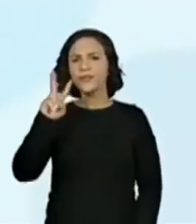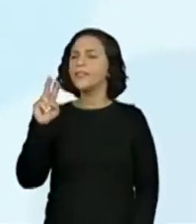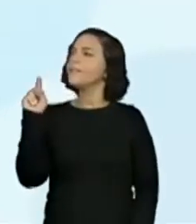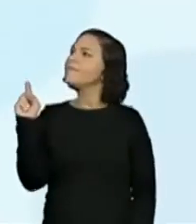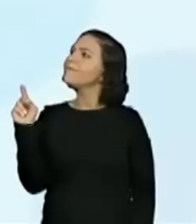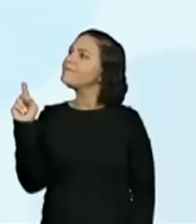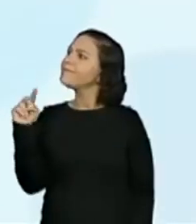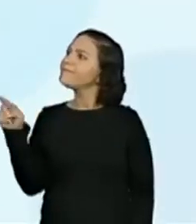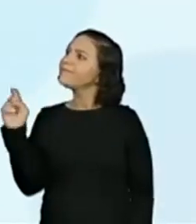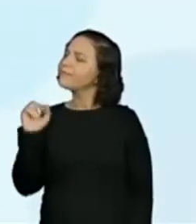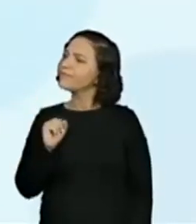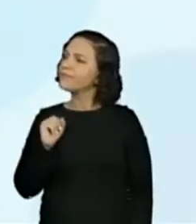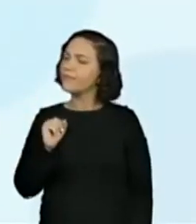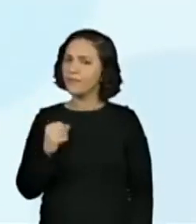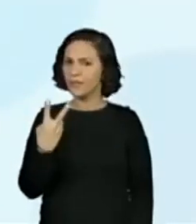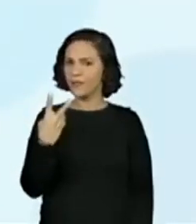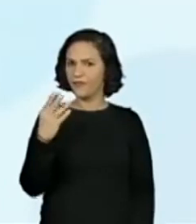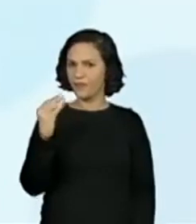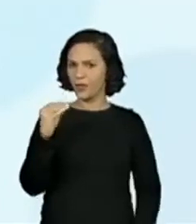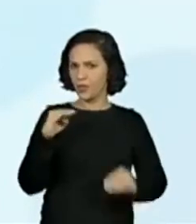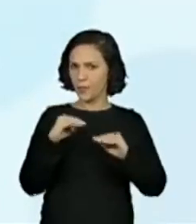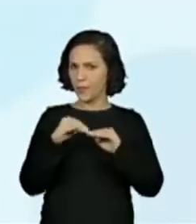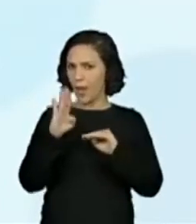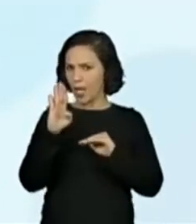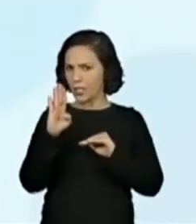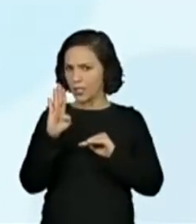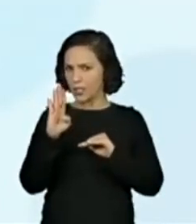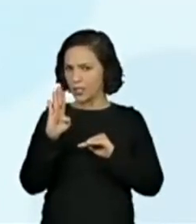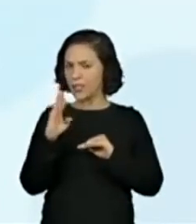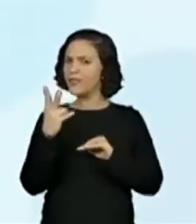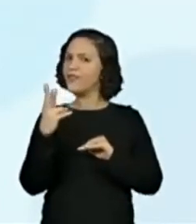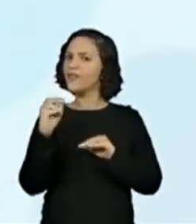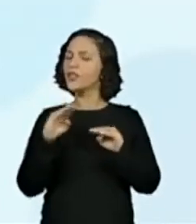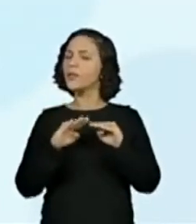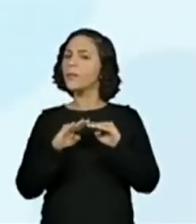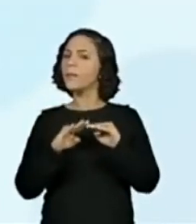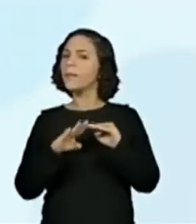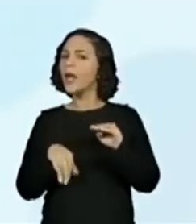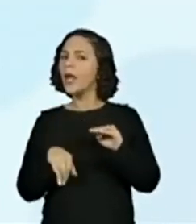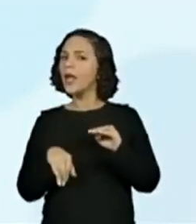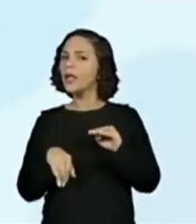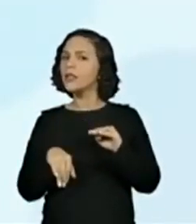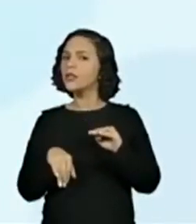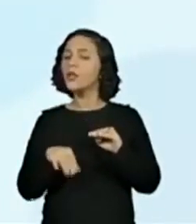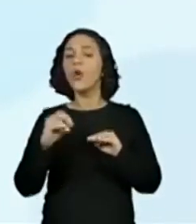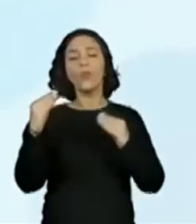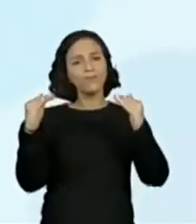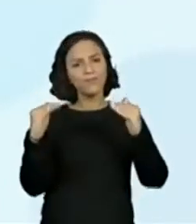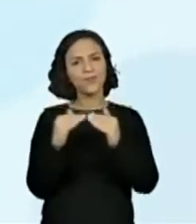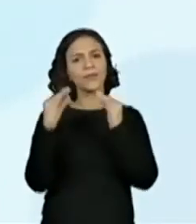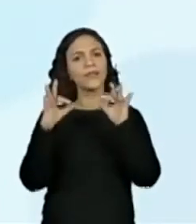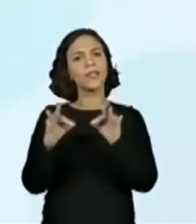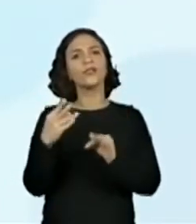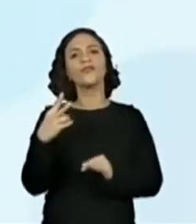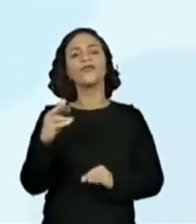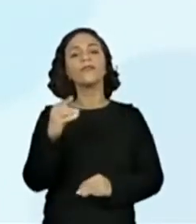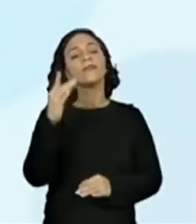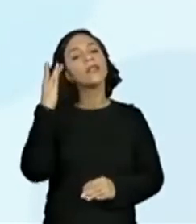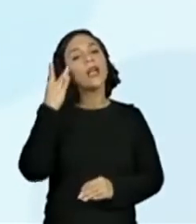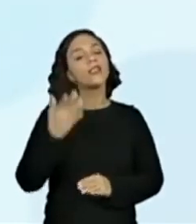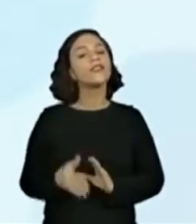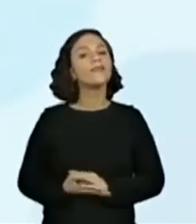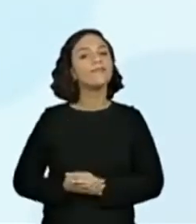tem mais de 20? Menos de 20? Ou há 20, Margaridas? E aí?